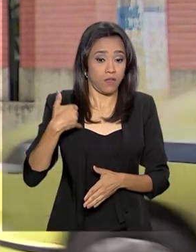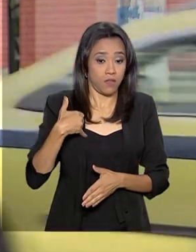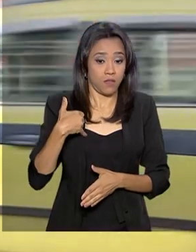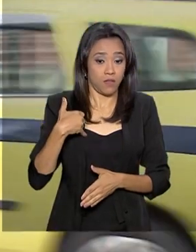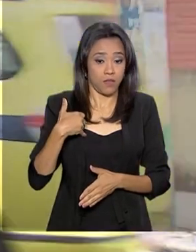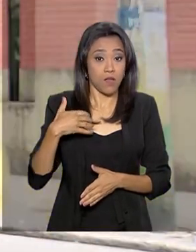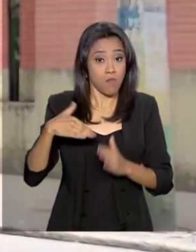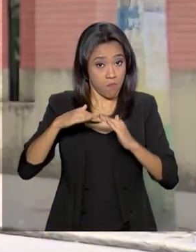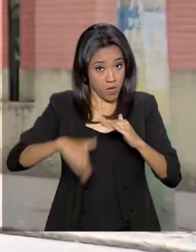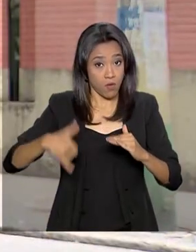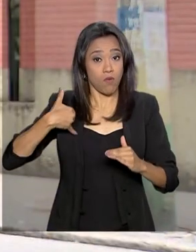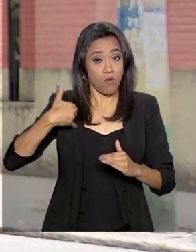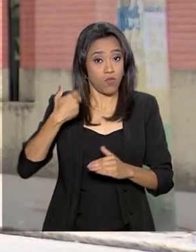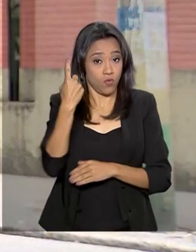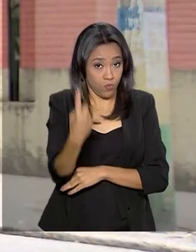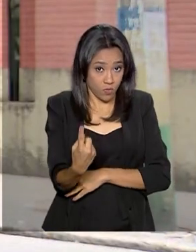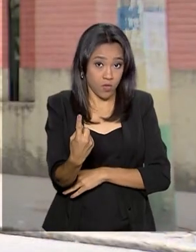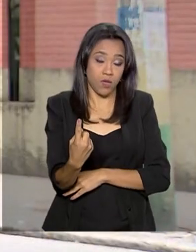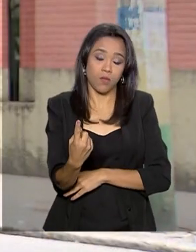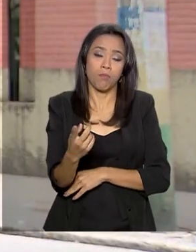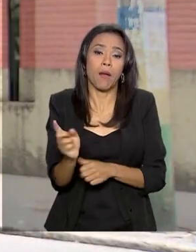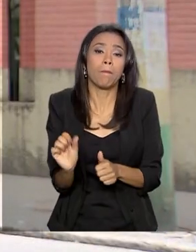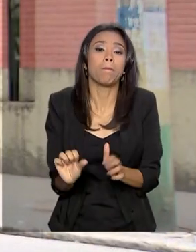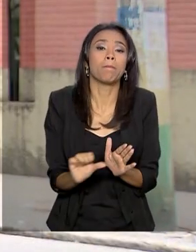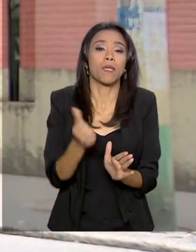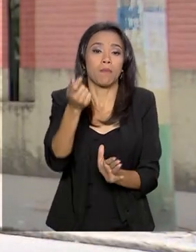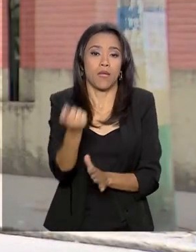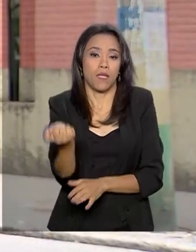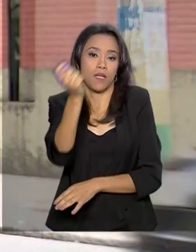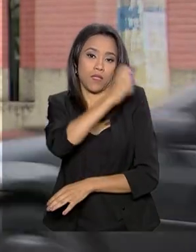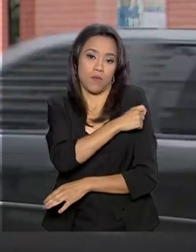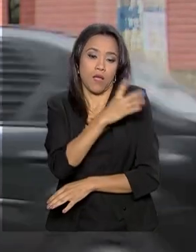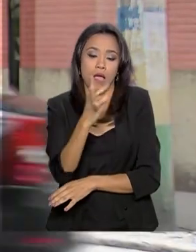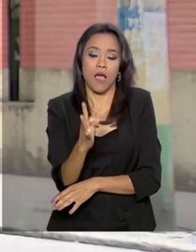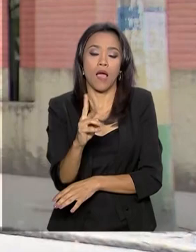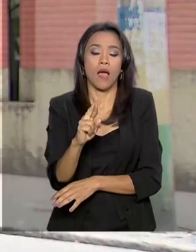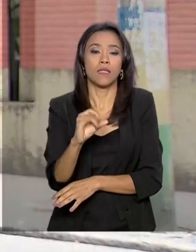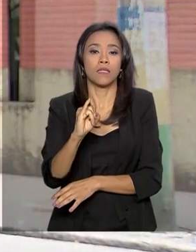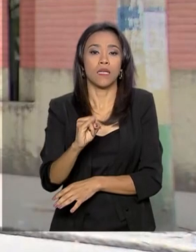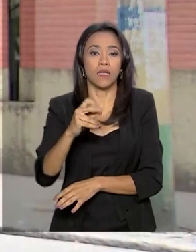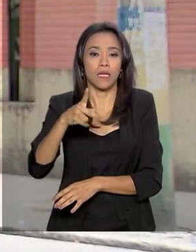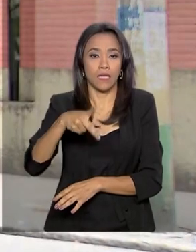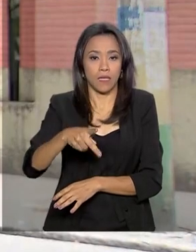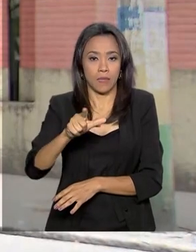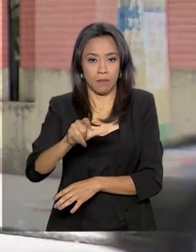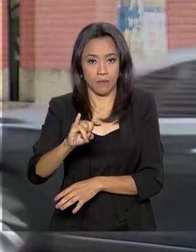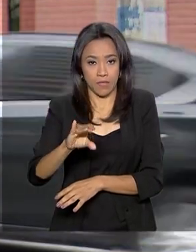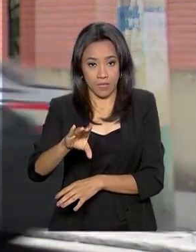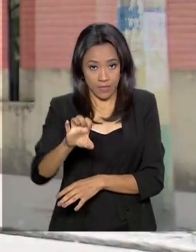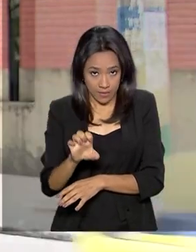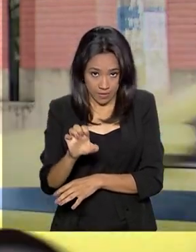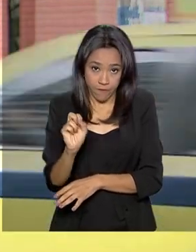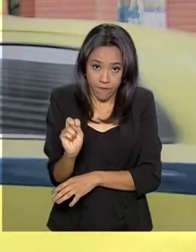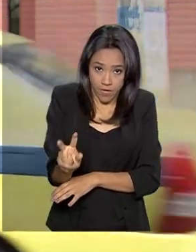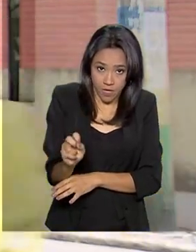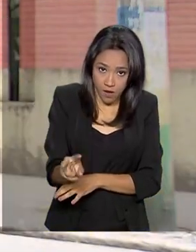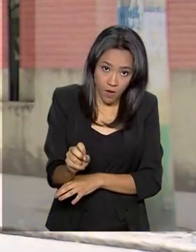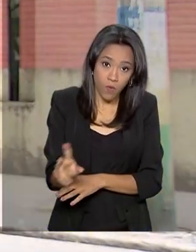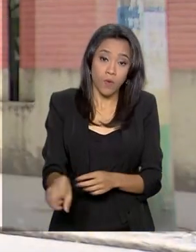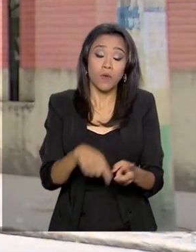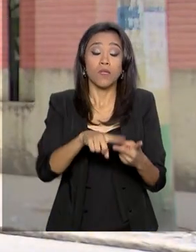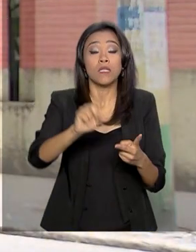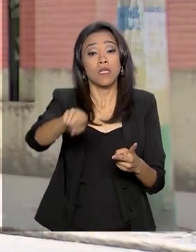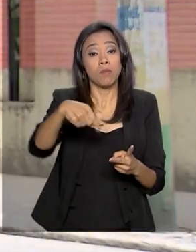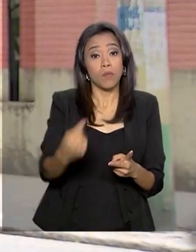completarem 1 ano de idade, para tomarem a primeira dose da tríplice viral e depois, aos 15 meses, para tomar